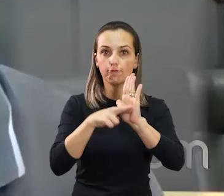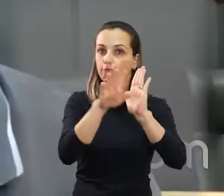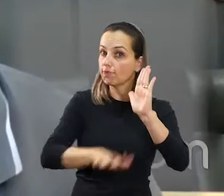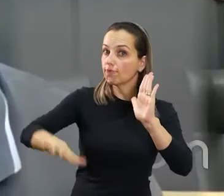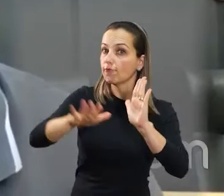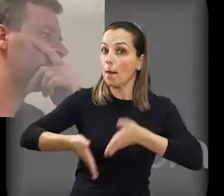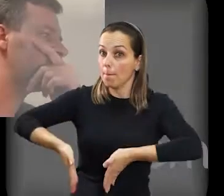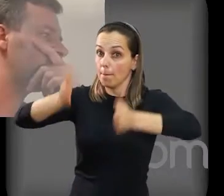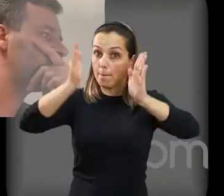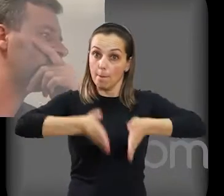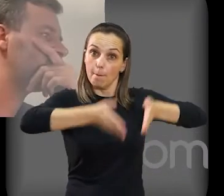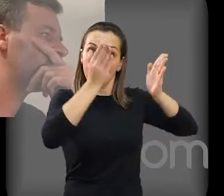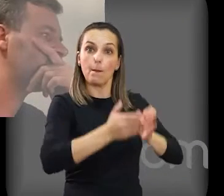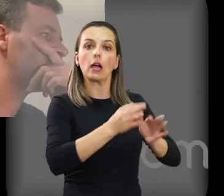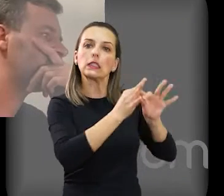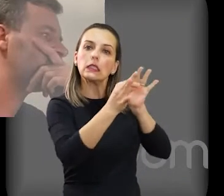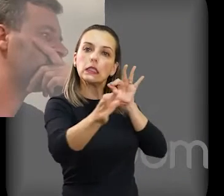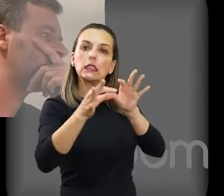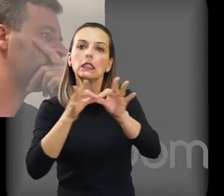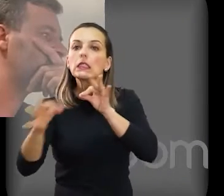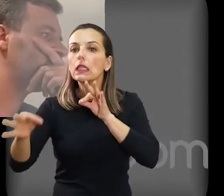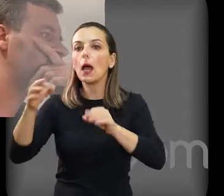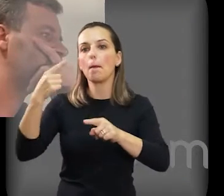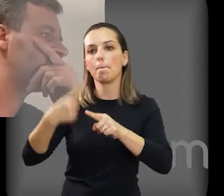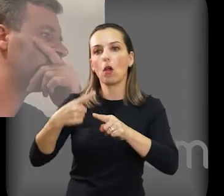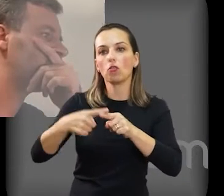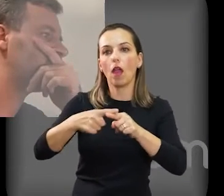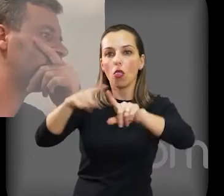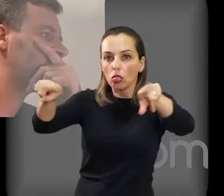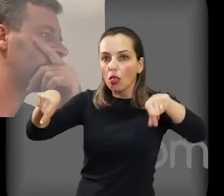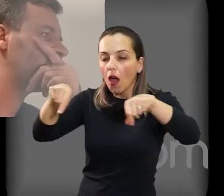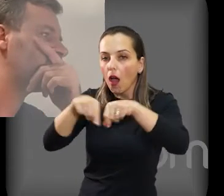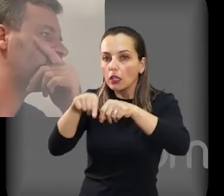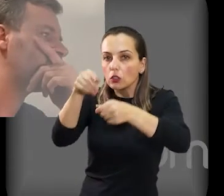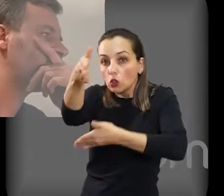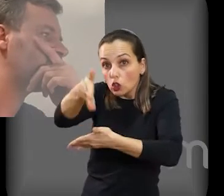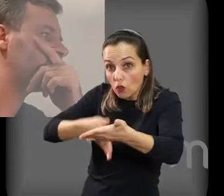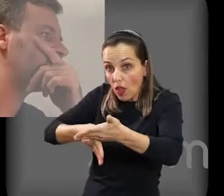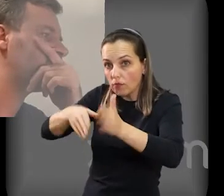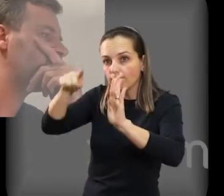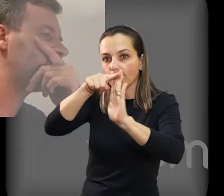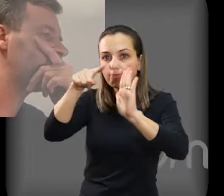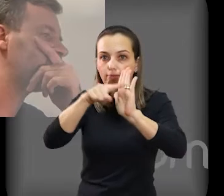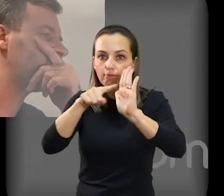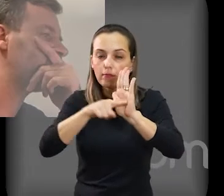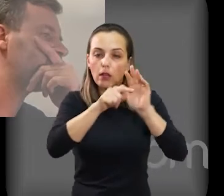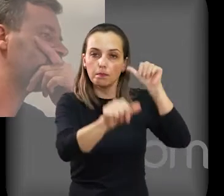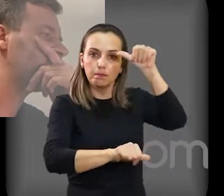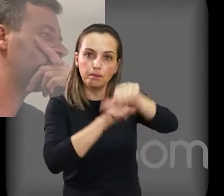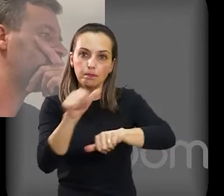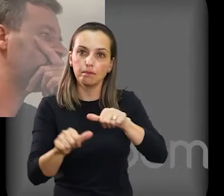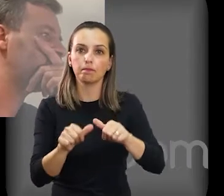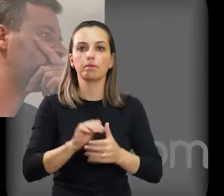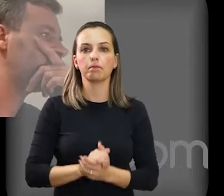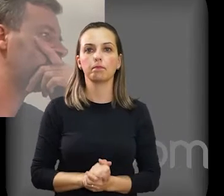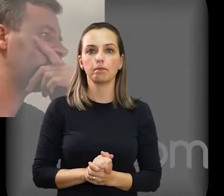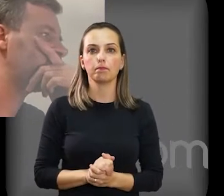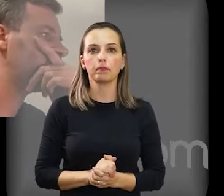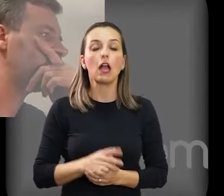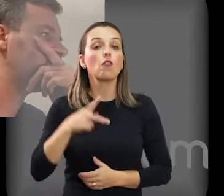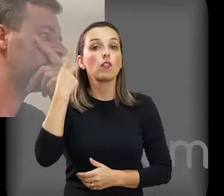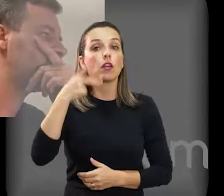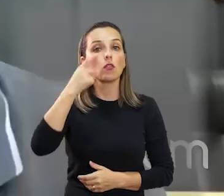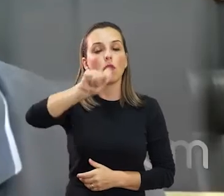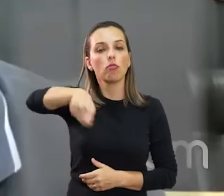novos parâmetros para o cálculo de áreas institucionais e patrimoniais decorrentes do parcelamento do solo no